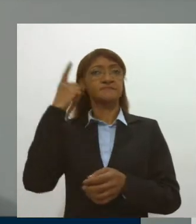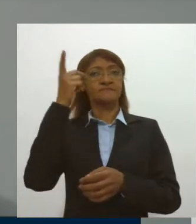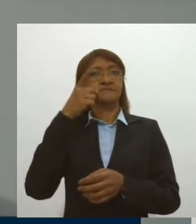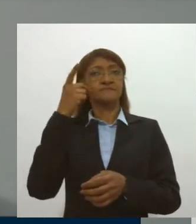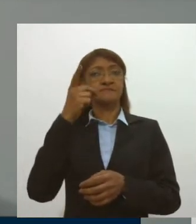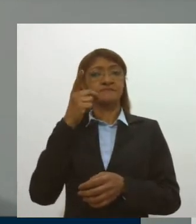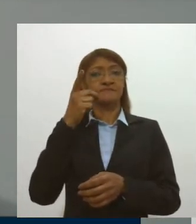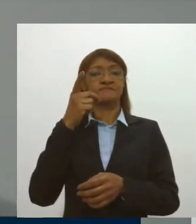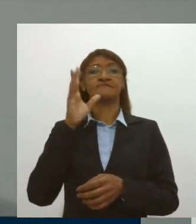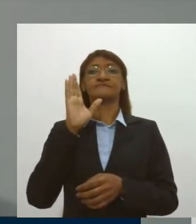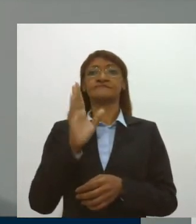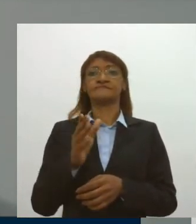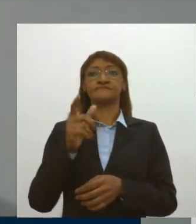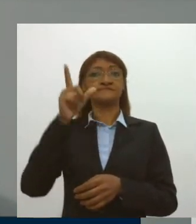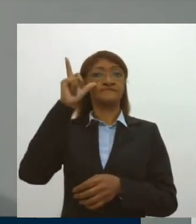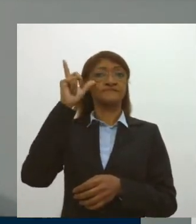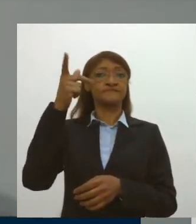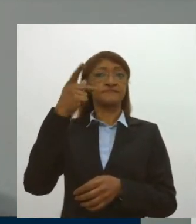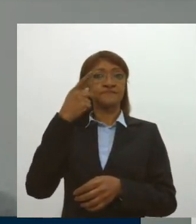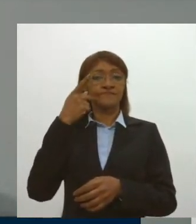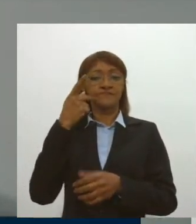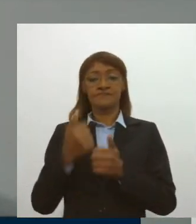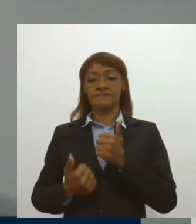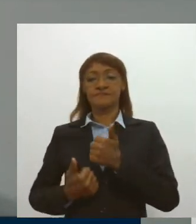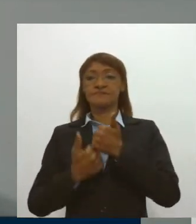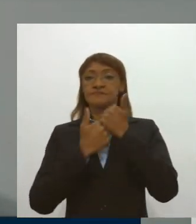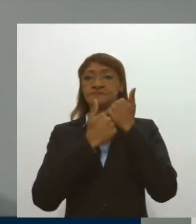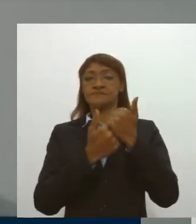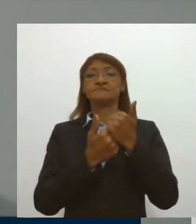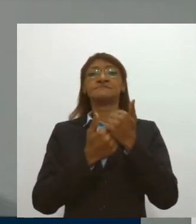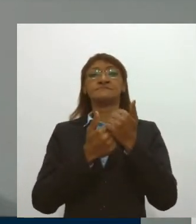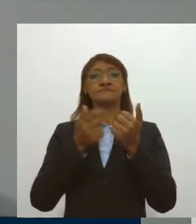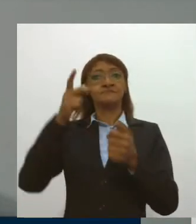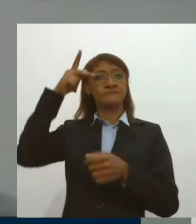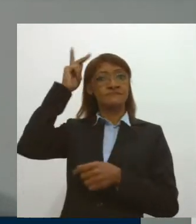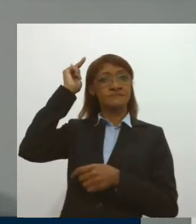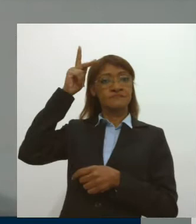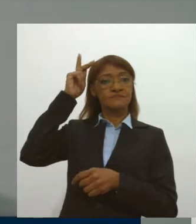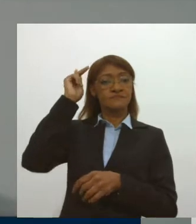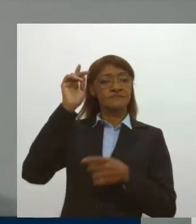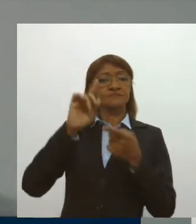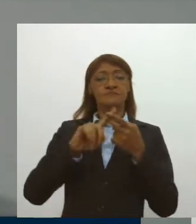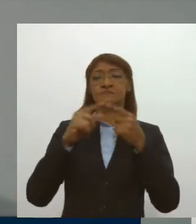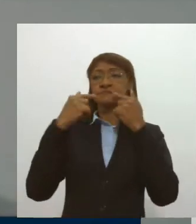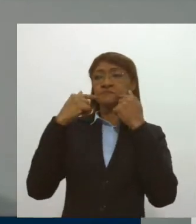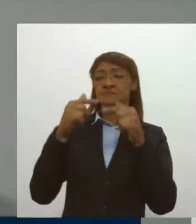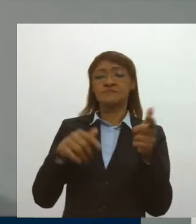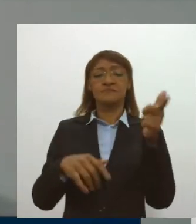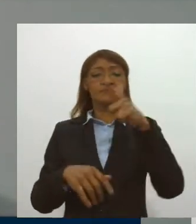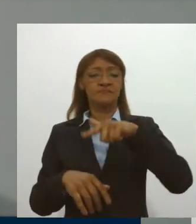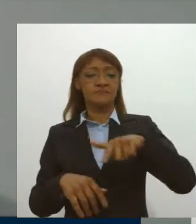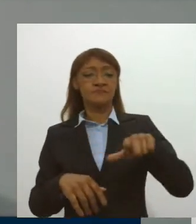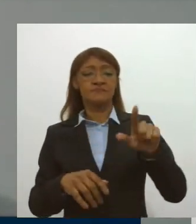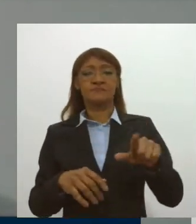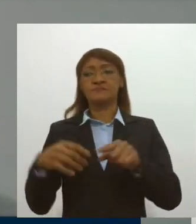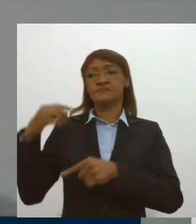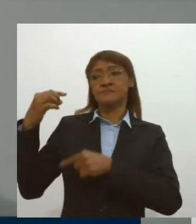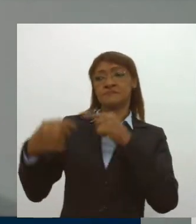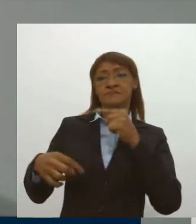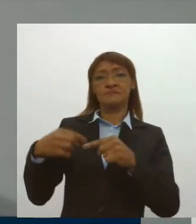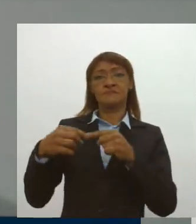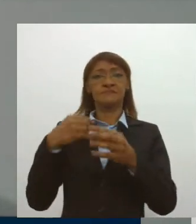Pimentel, do PSB, apoiou a fala da deputada Kitty Lima e em seguida criticou mais uma vez a política de